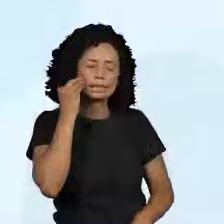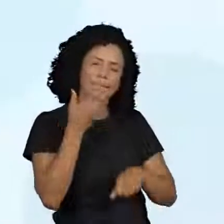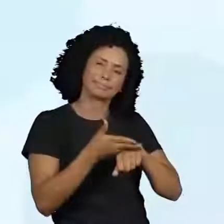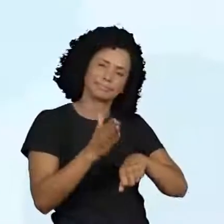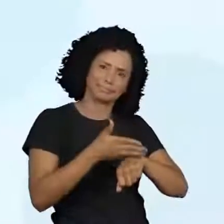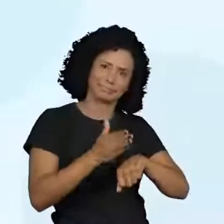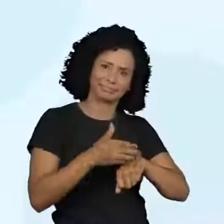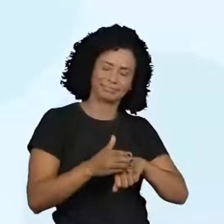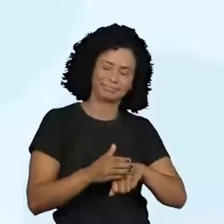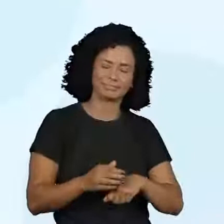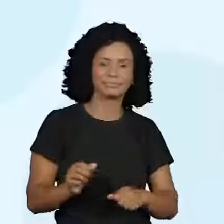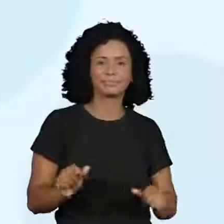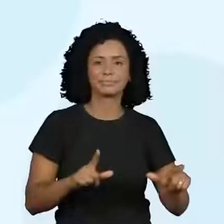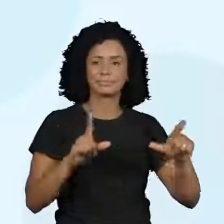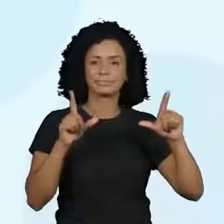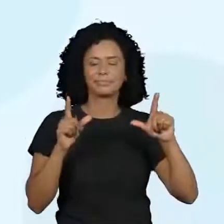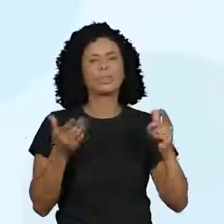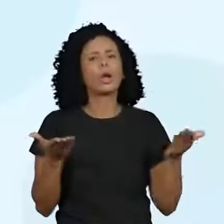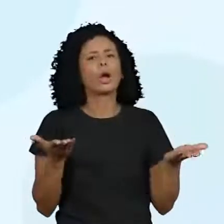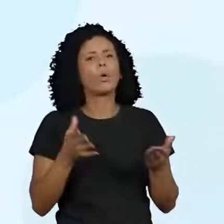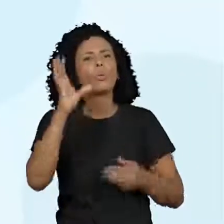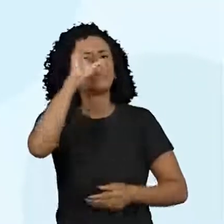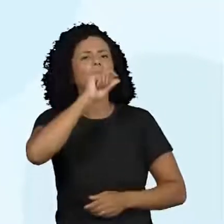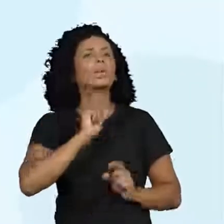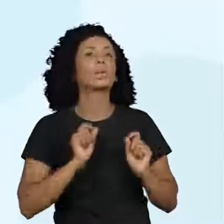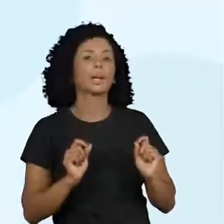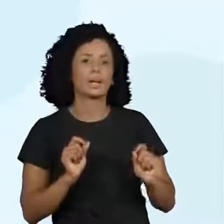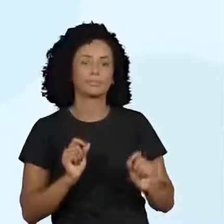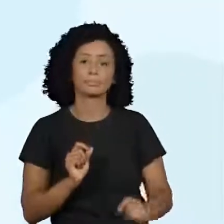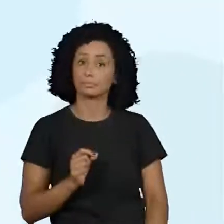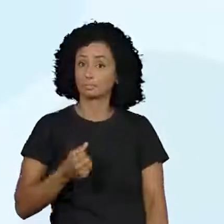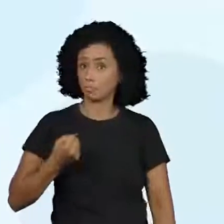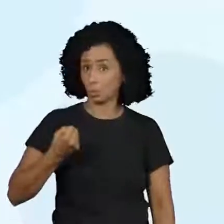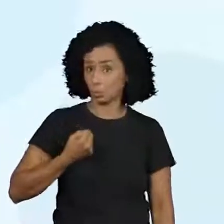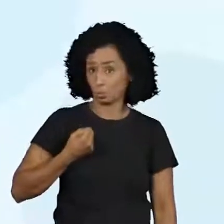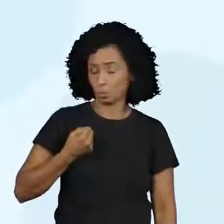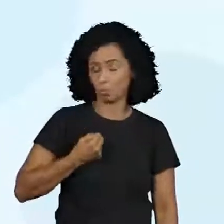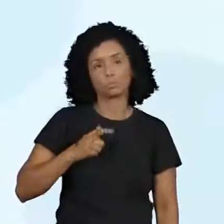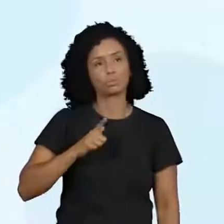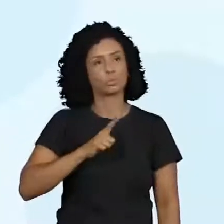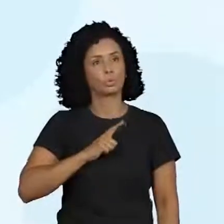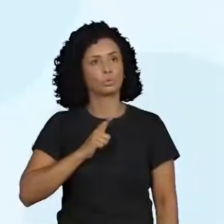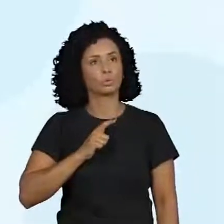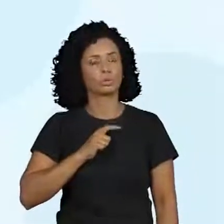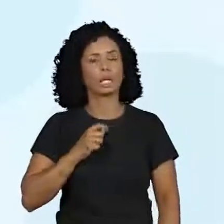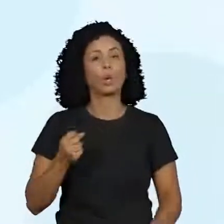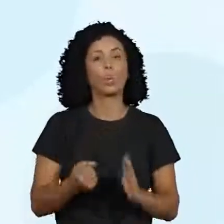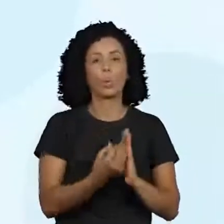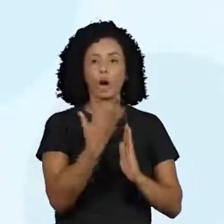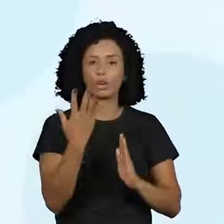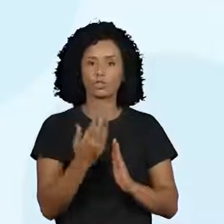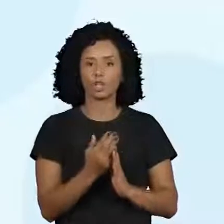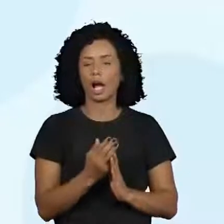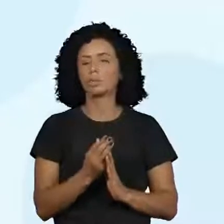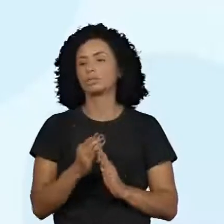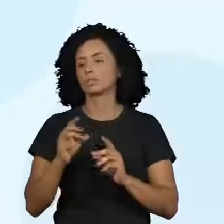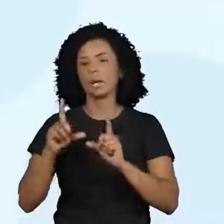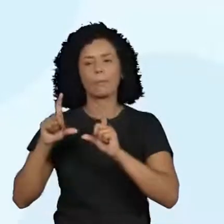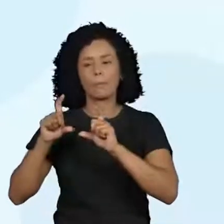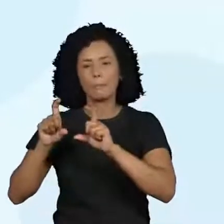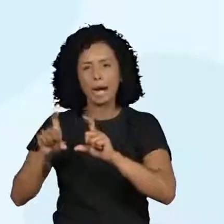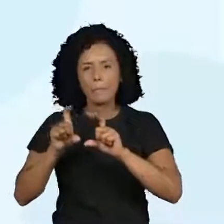O que aprendemos hoje? Nós aprendemos que o algarismo ocupa um valor de acordo com a sua posição.